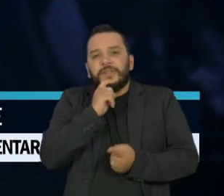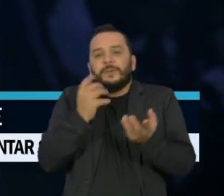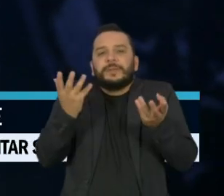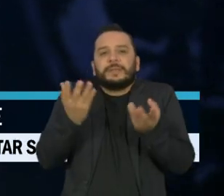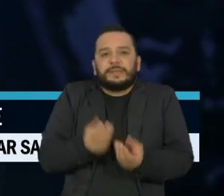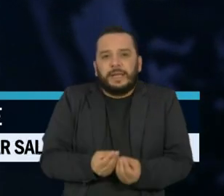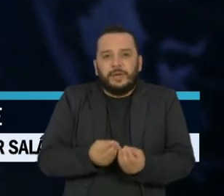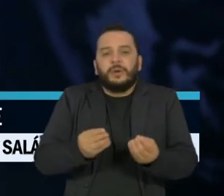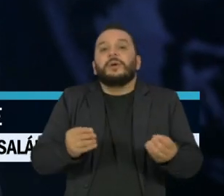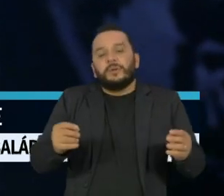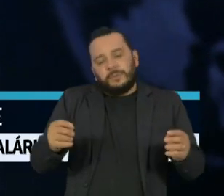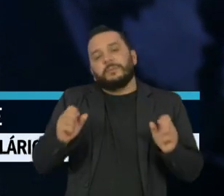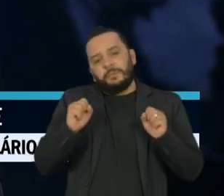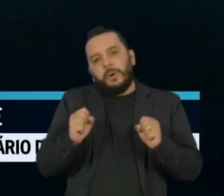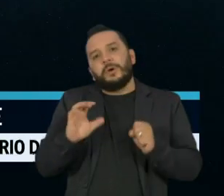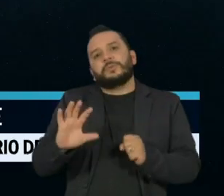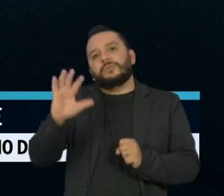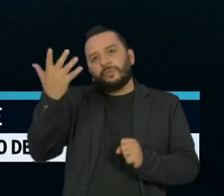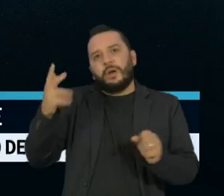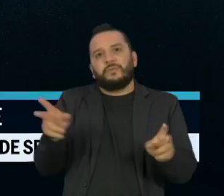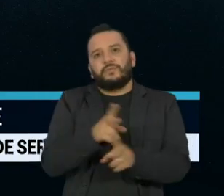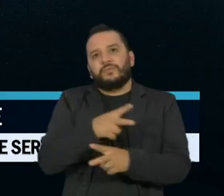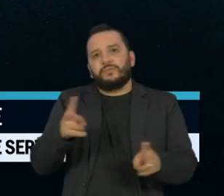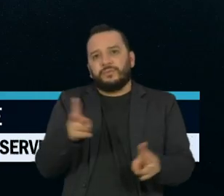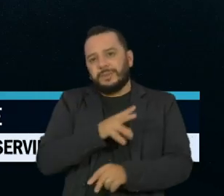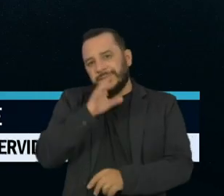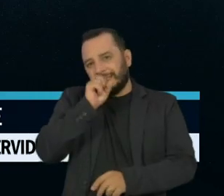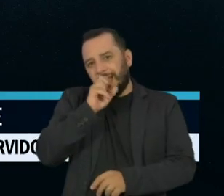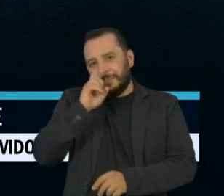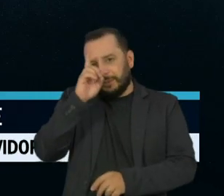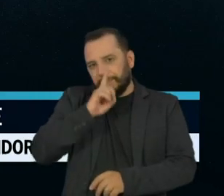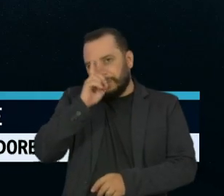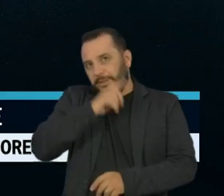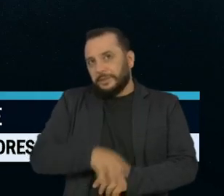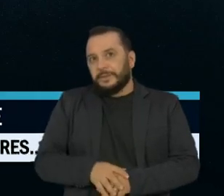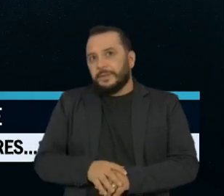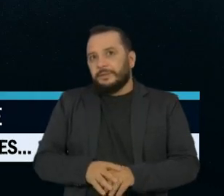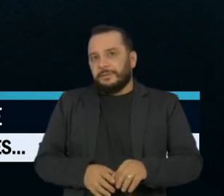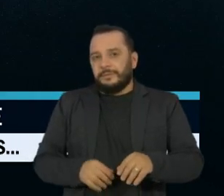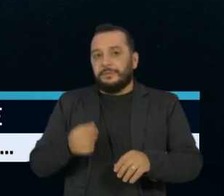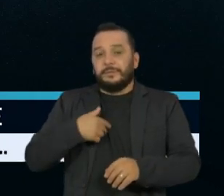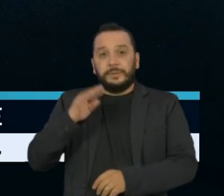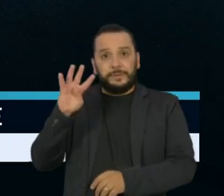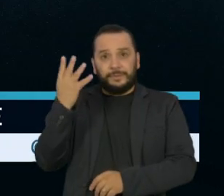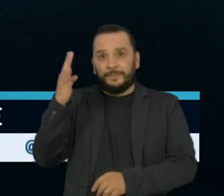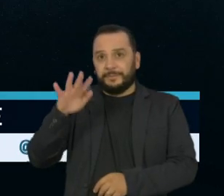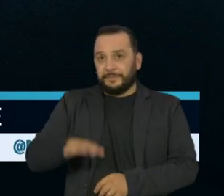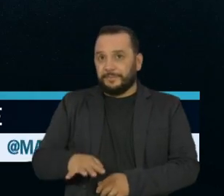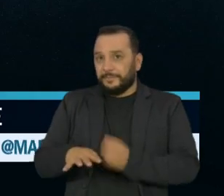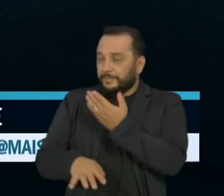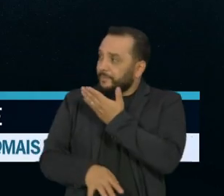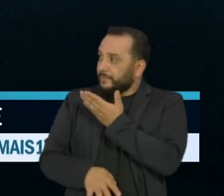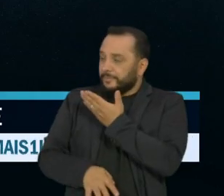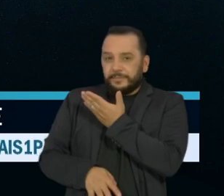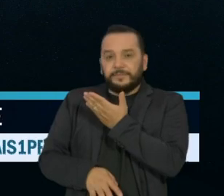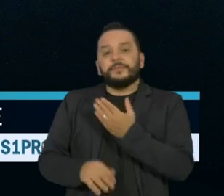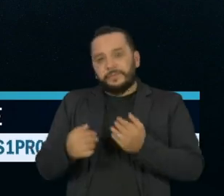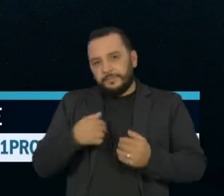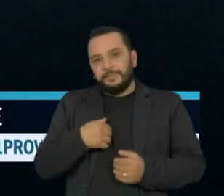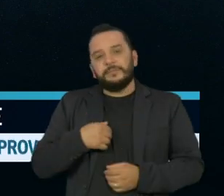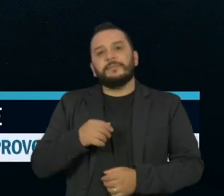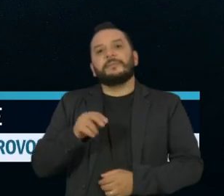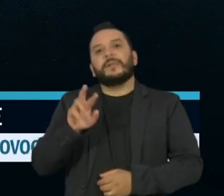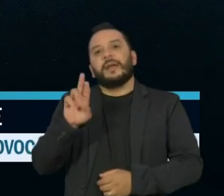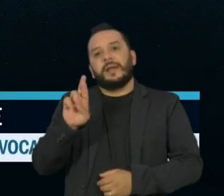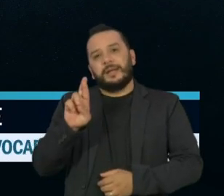permanecer durante todo o fim de semana. Eram quatro horas da tarde quando a neve chegou ao Rio Grande do